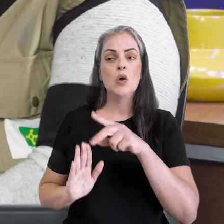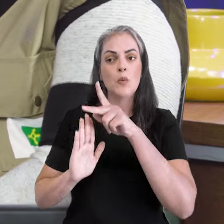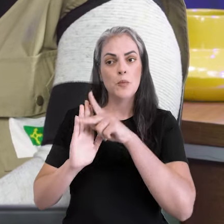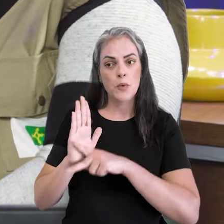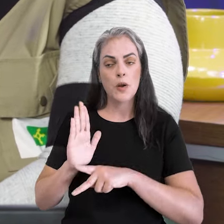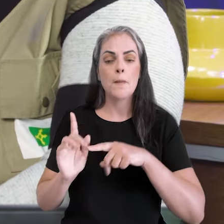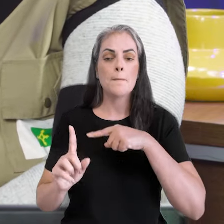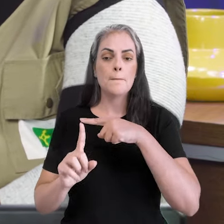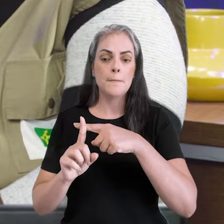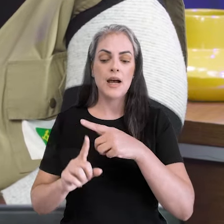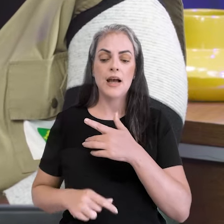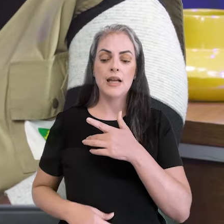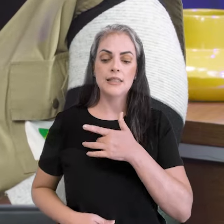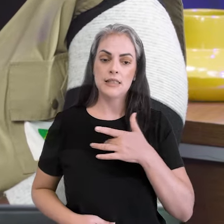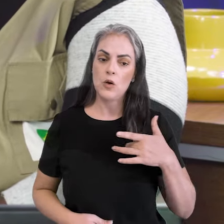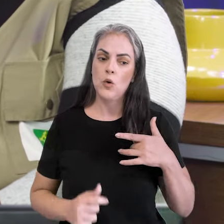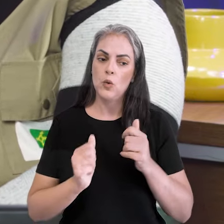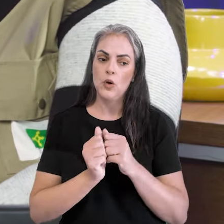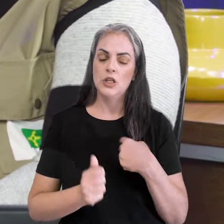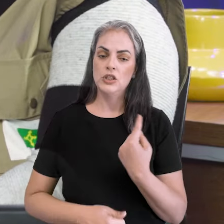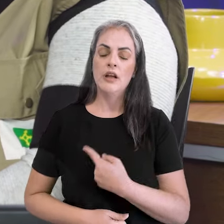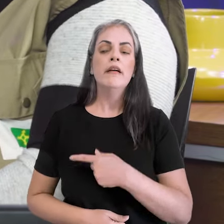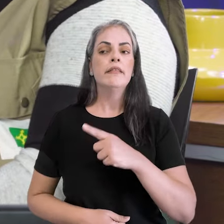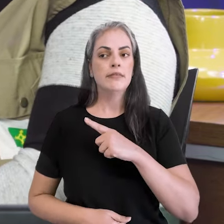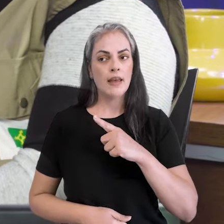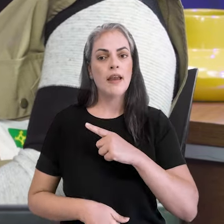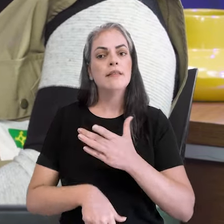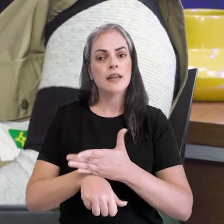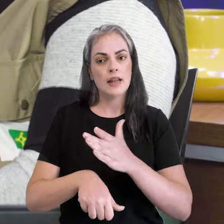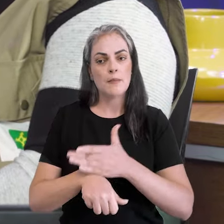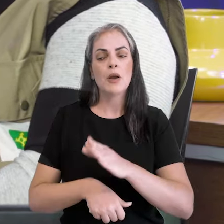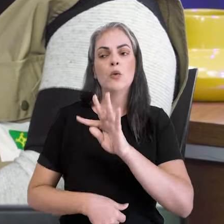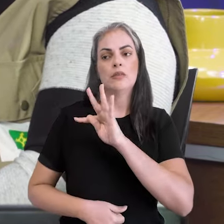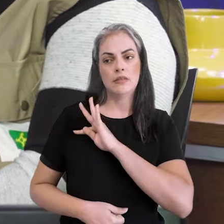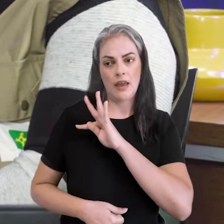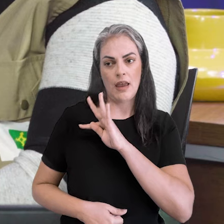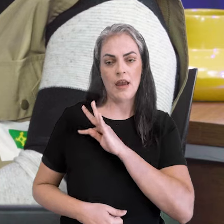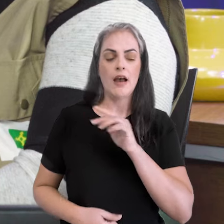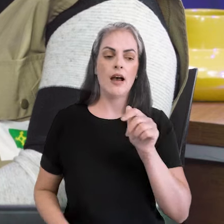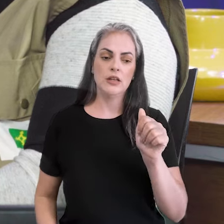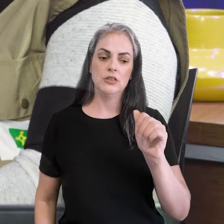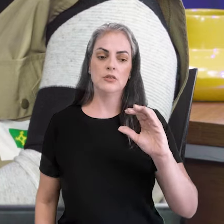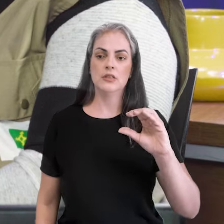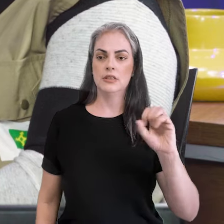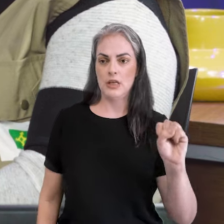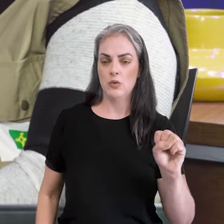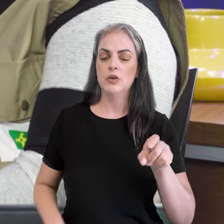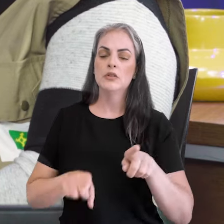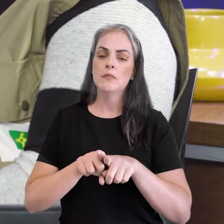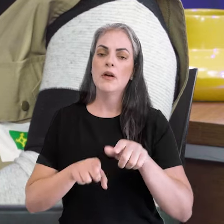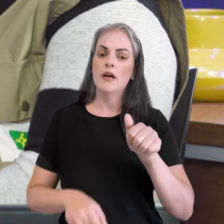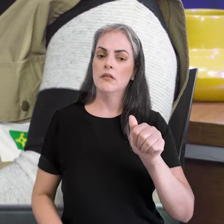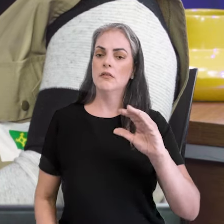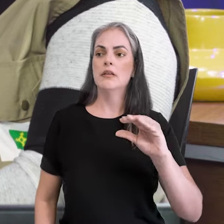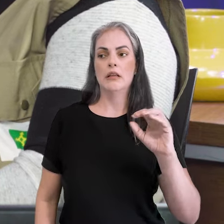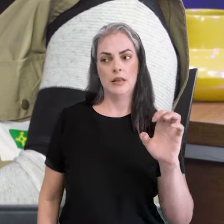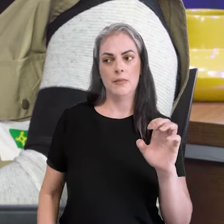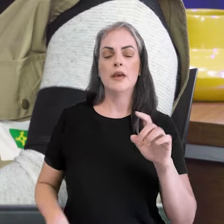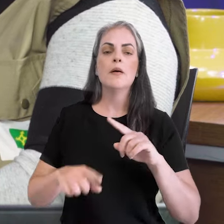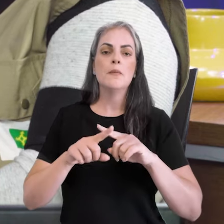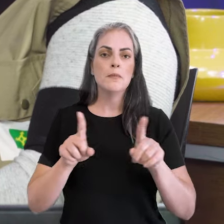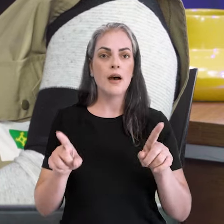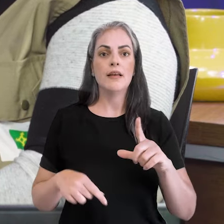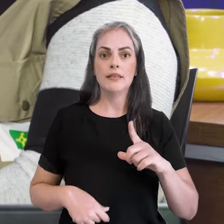fazer o processo de formação técnica dos agentes comunitários de saúde, dos agentes de combate à endemia, ele também é uma